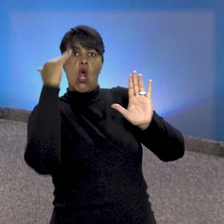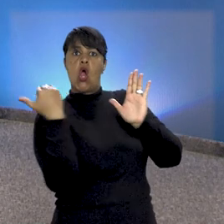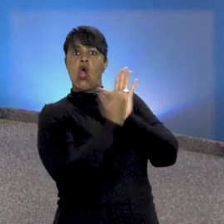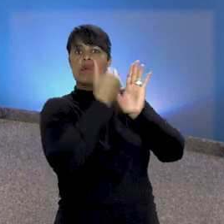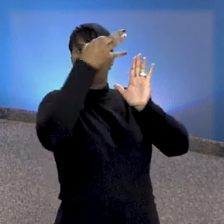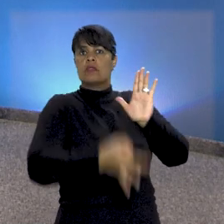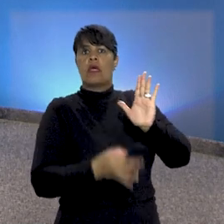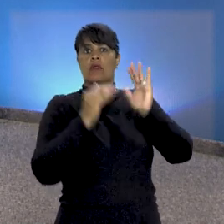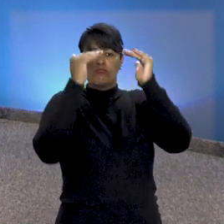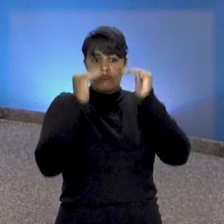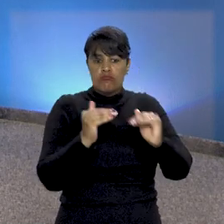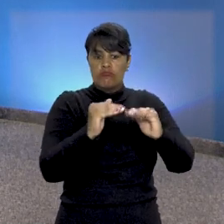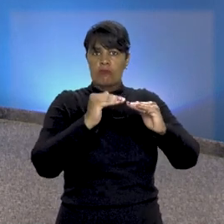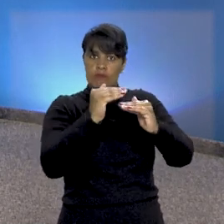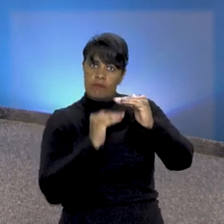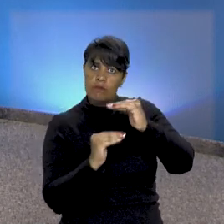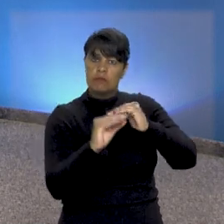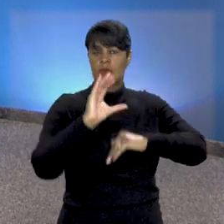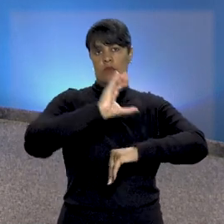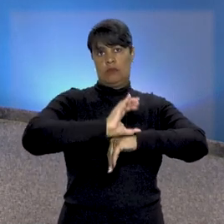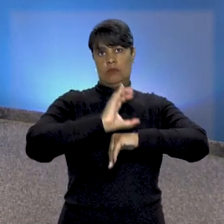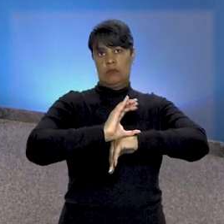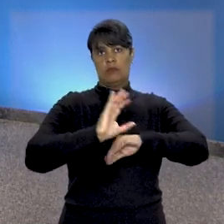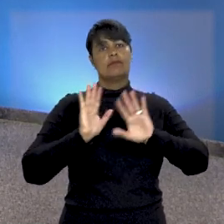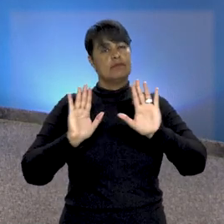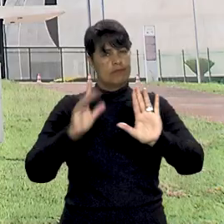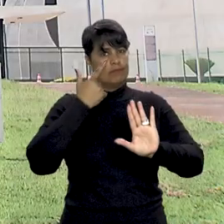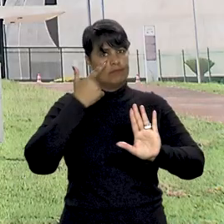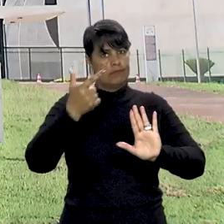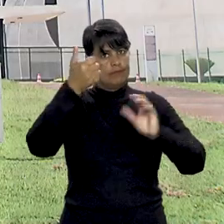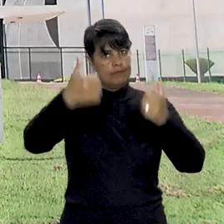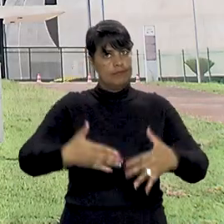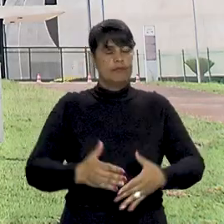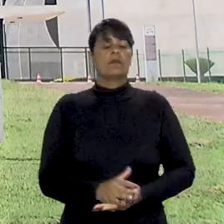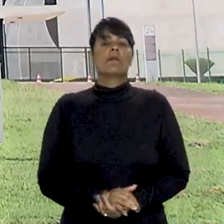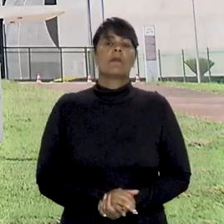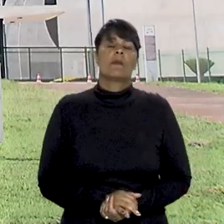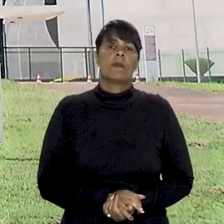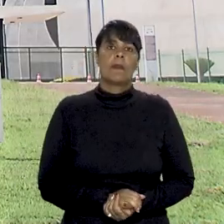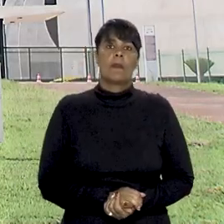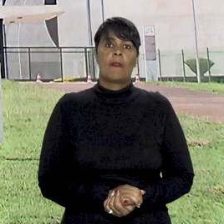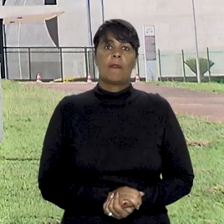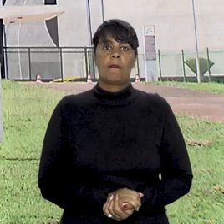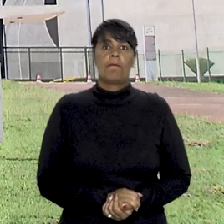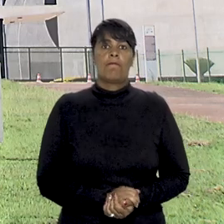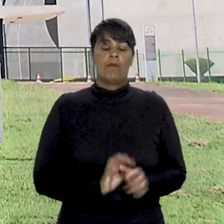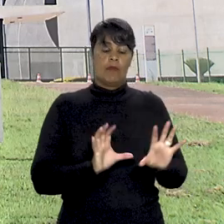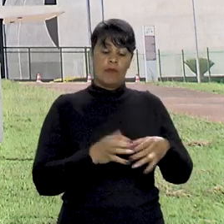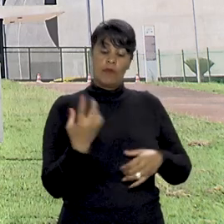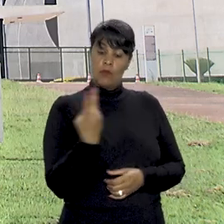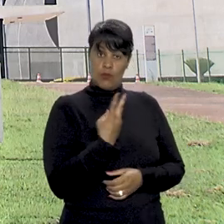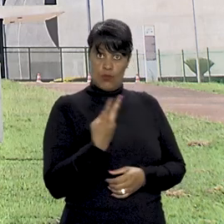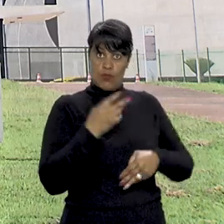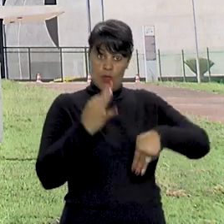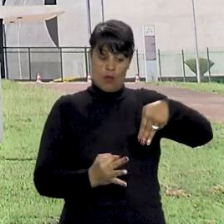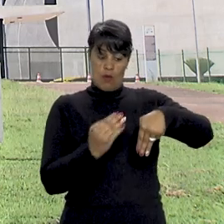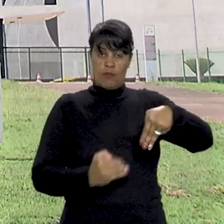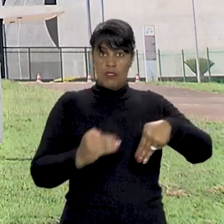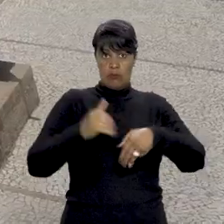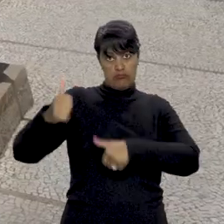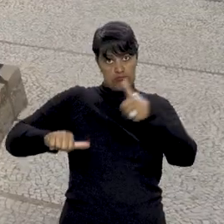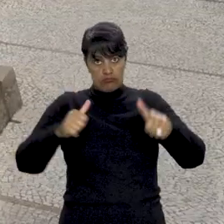constitucional. Esse é o entendimento da segunda turma. Na decisão, os ministros levaram em consideração, entre outros